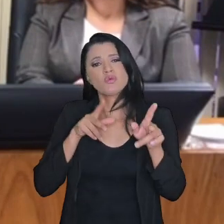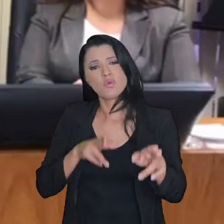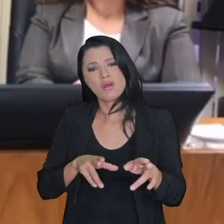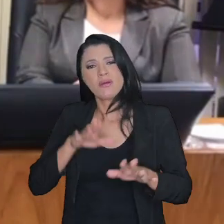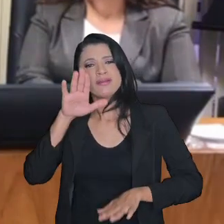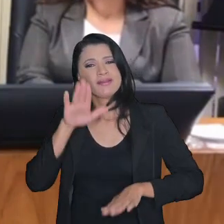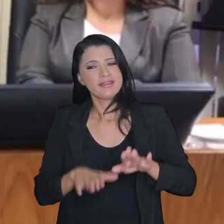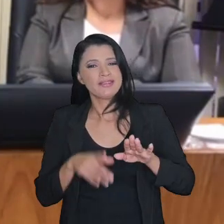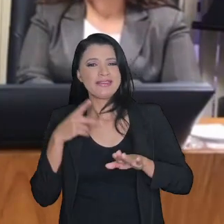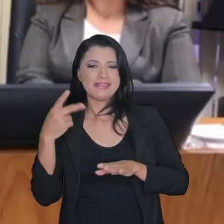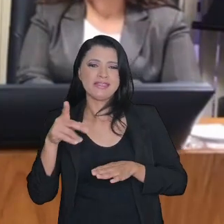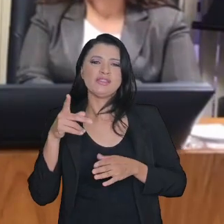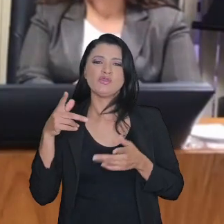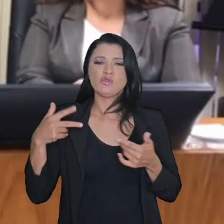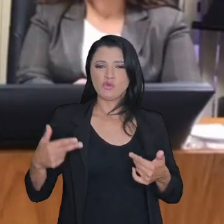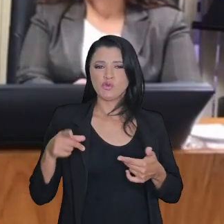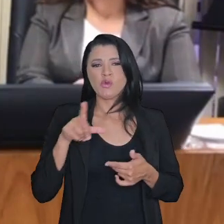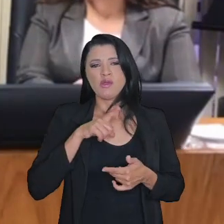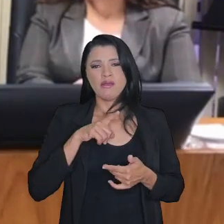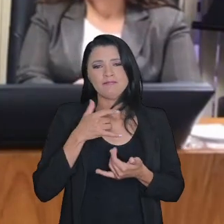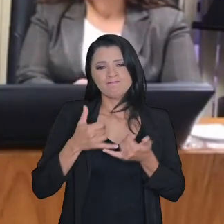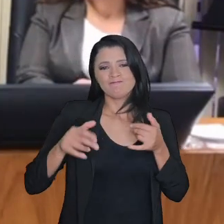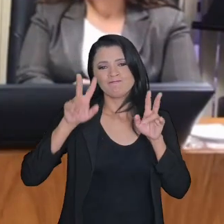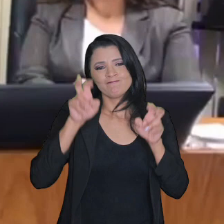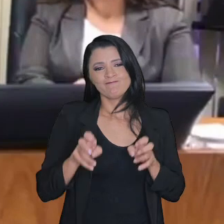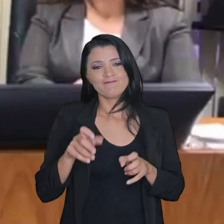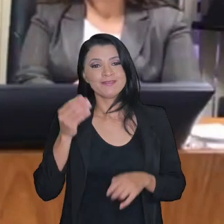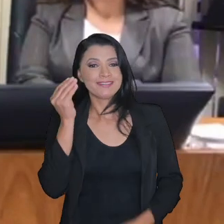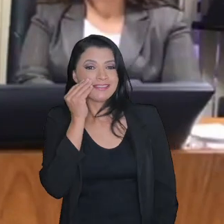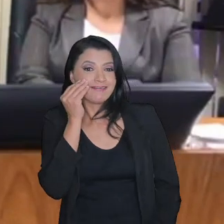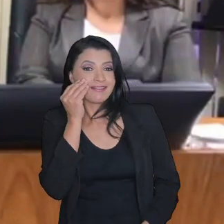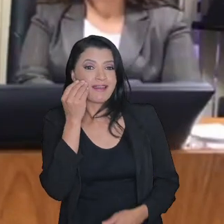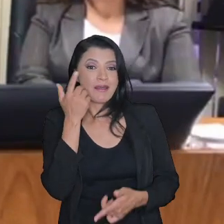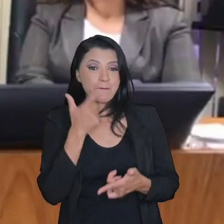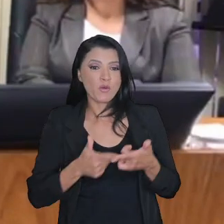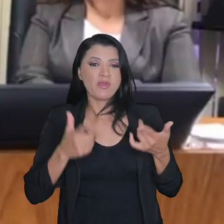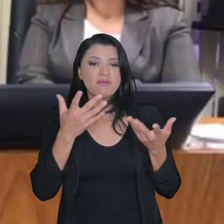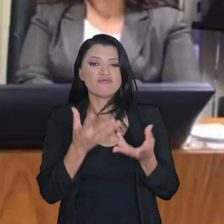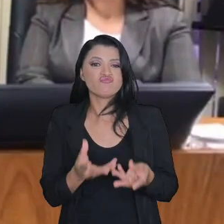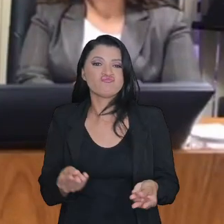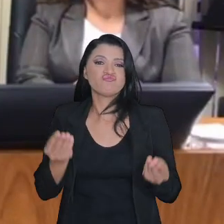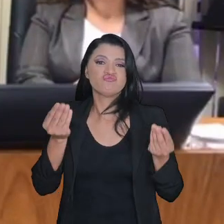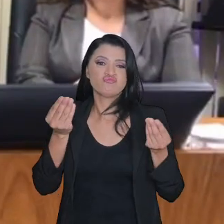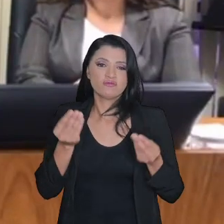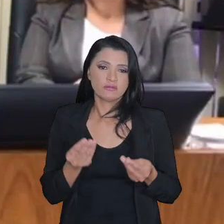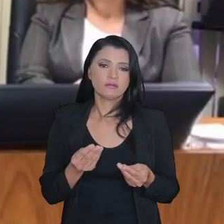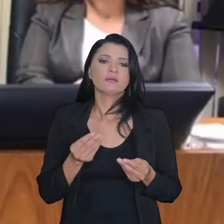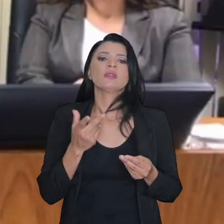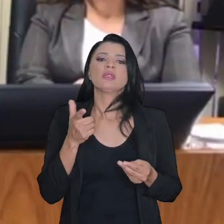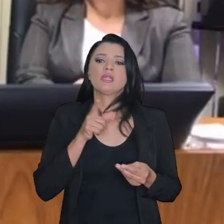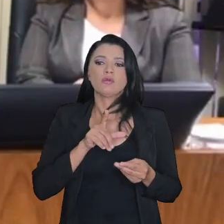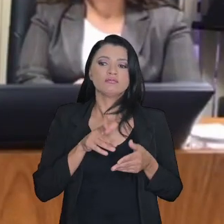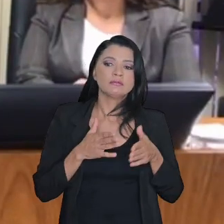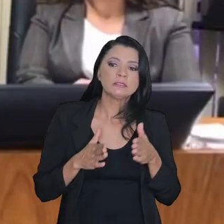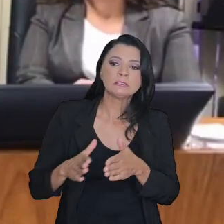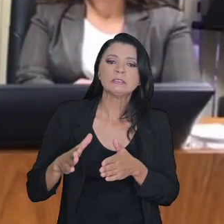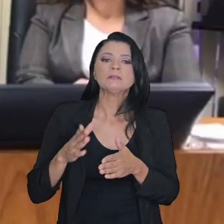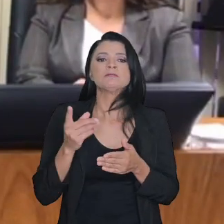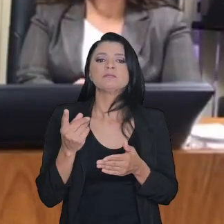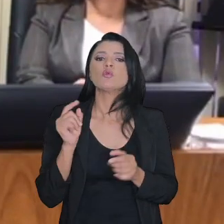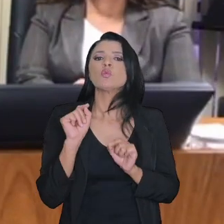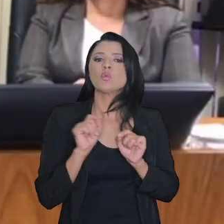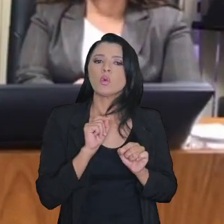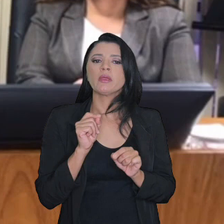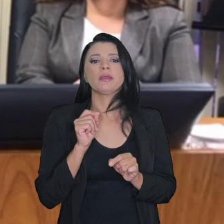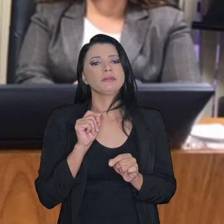de a gente tentar resolver esse problema, pelo menos, dar um encaminhamento para que essa coisa não continue crescendo desse jeito.